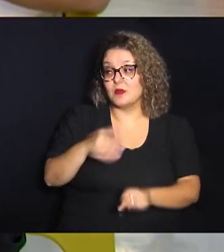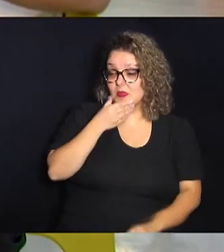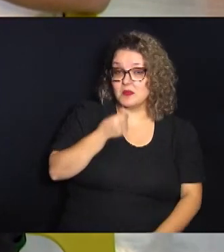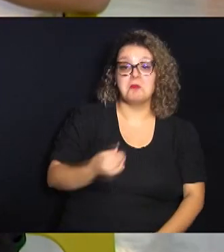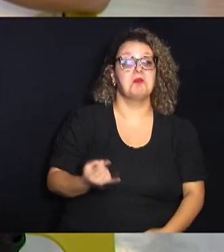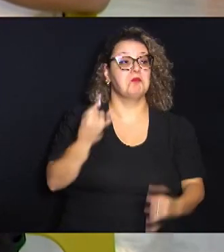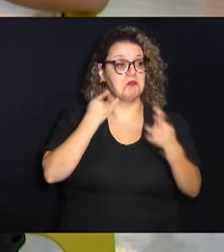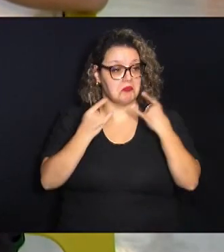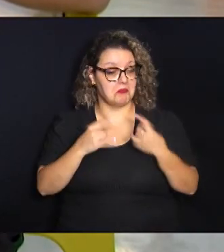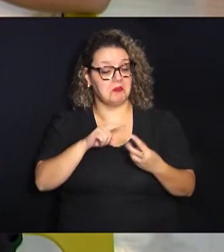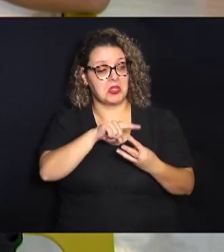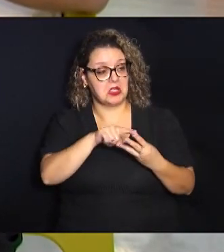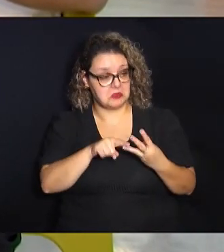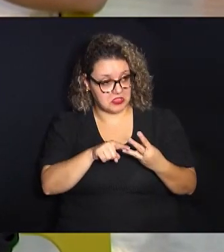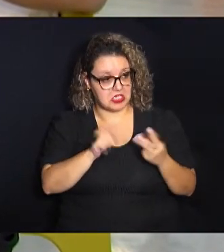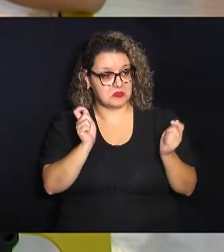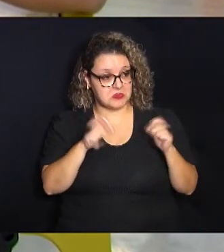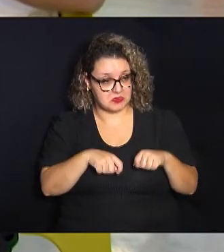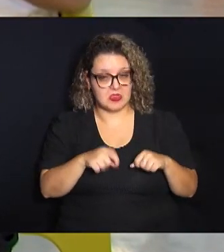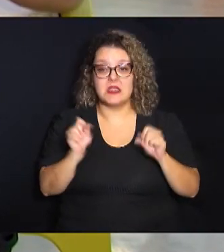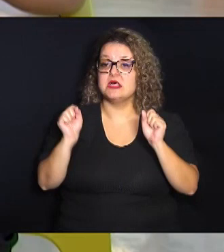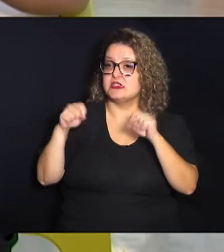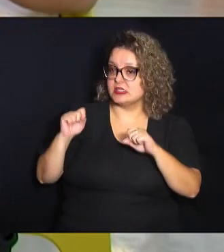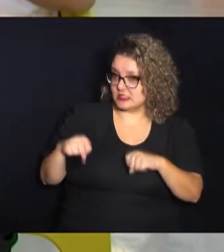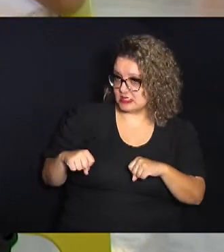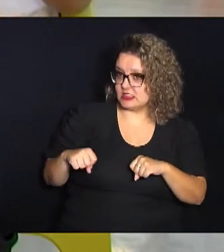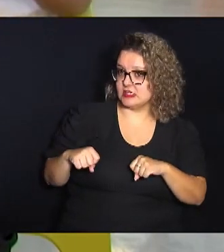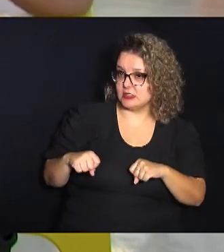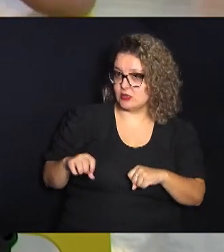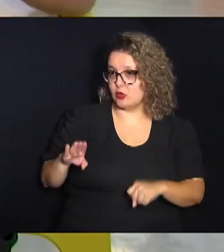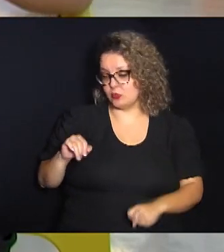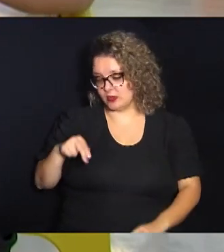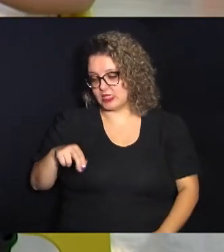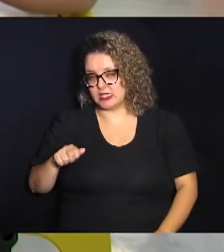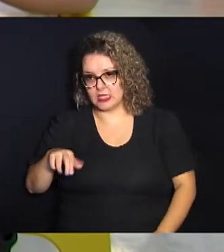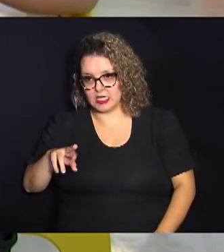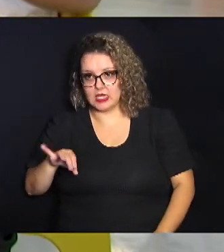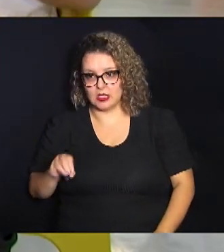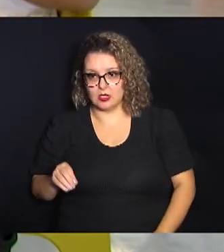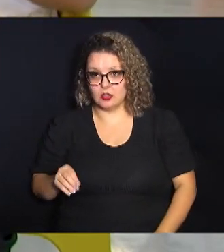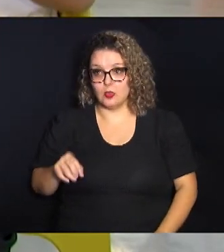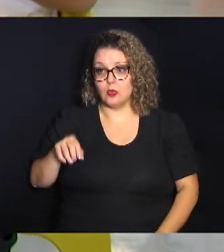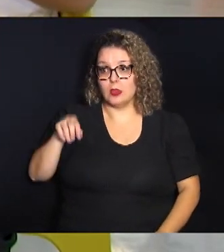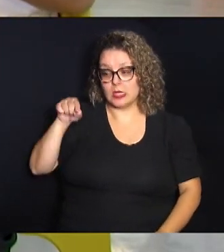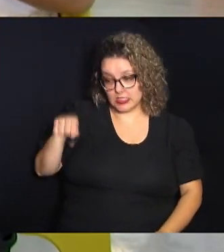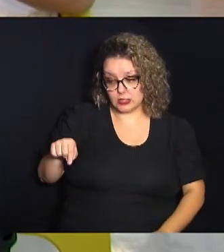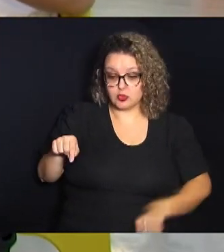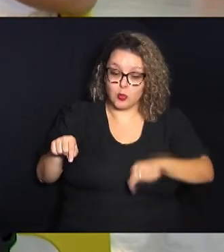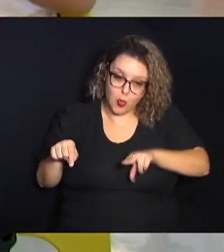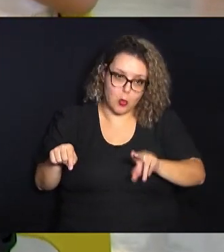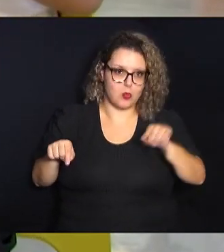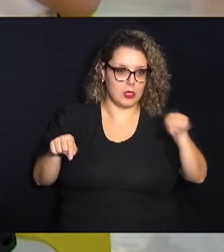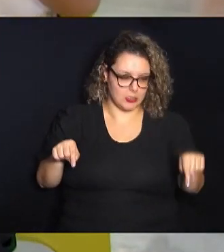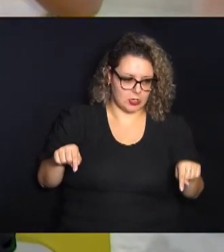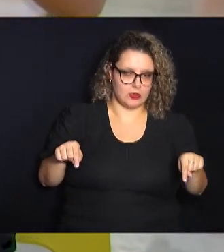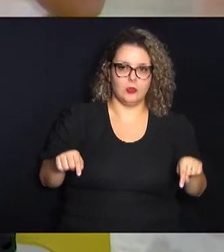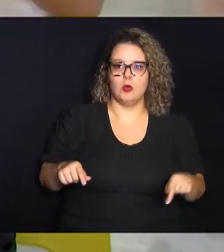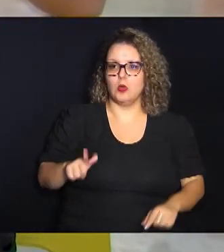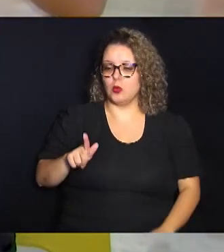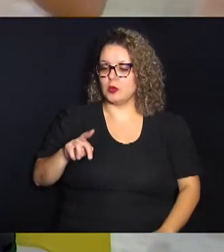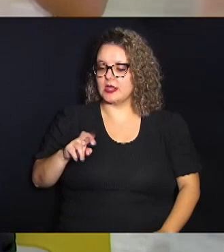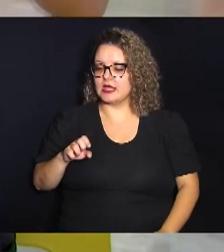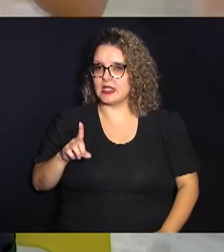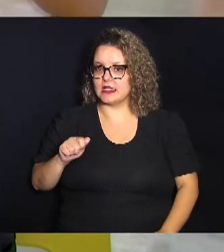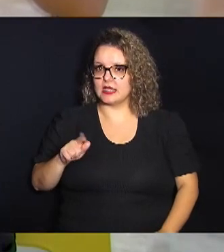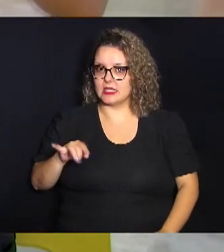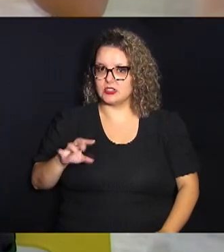então são três possibilidades classificatórias o binário né ou é isso ou é aquilo o gradativo em que você